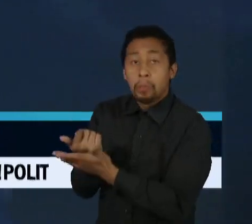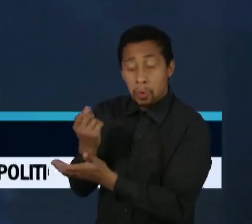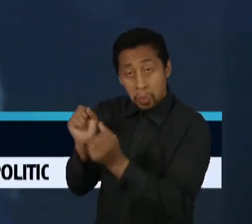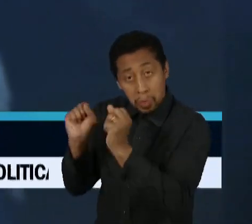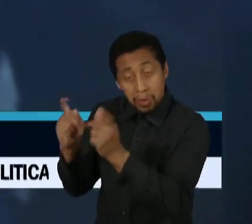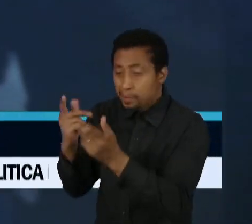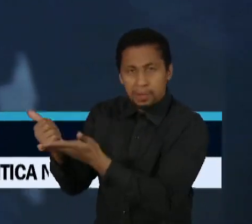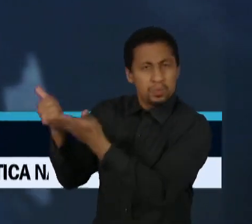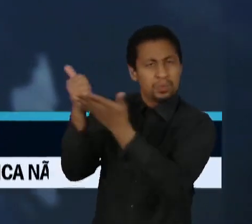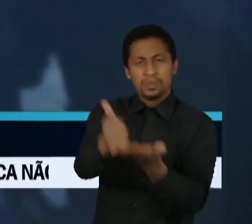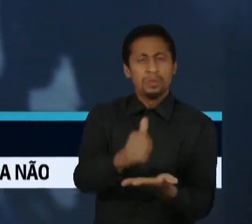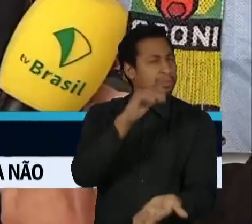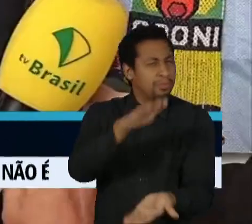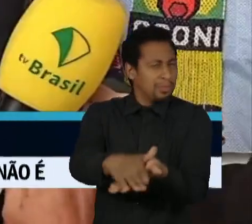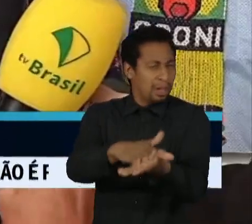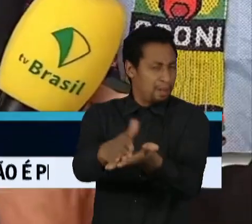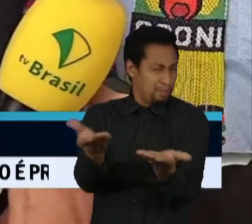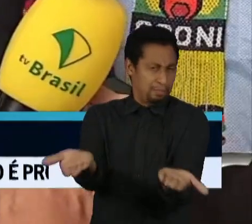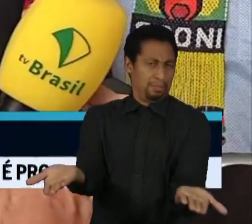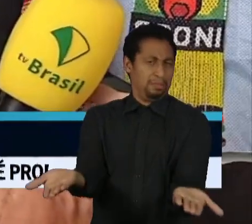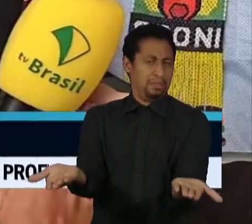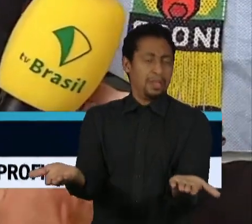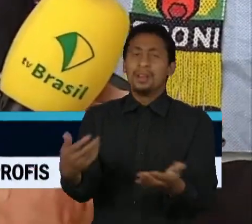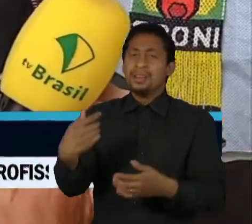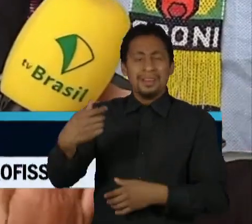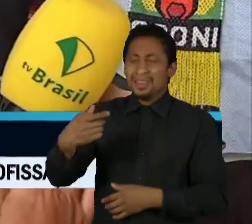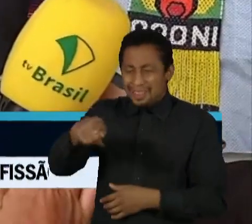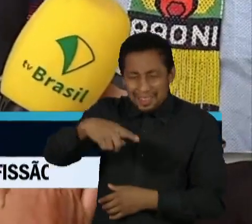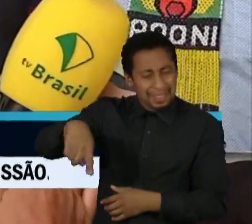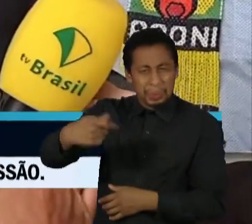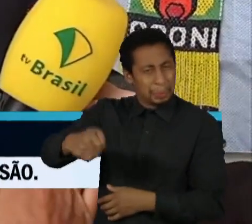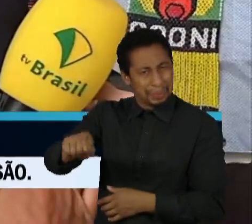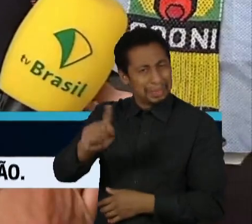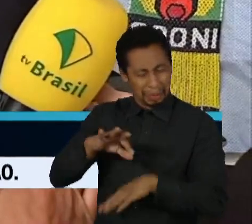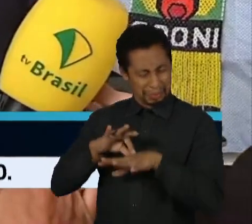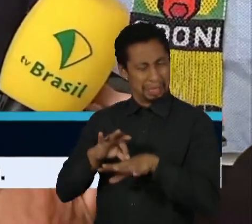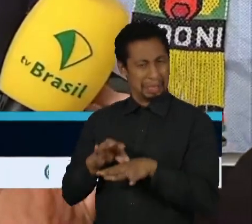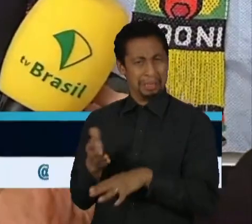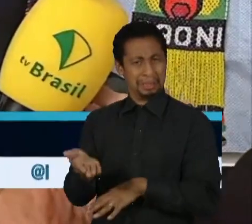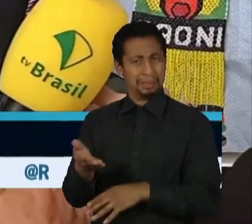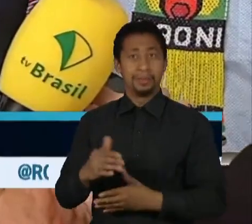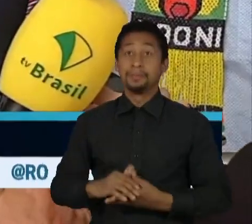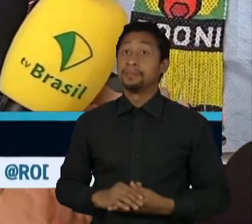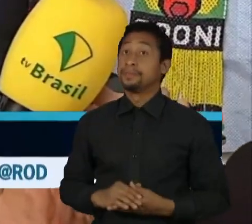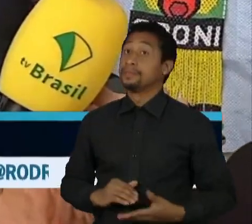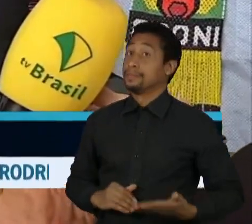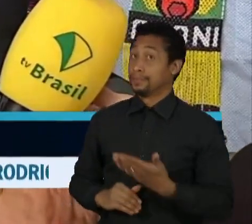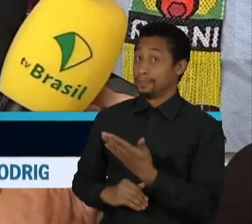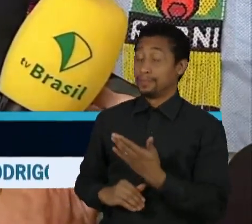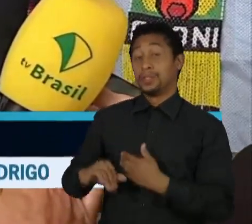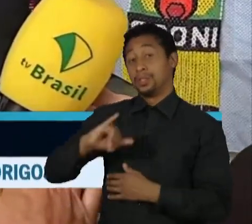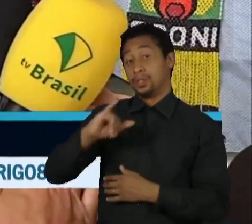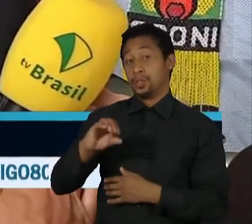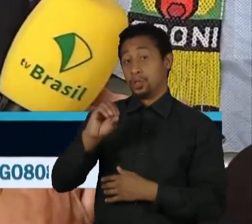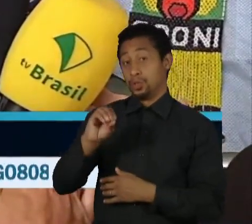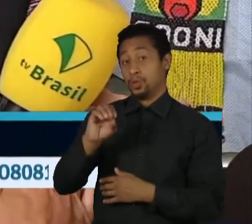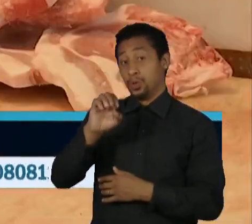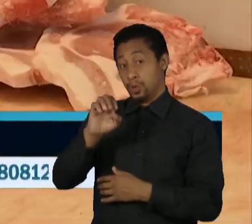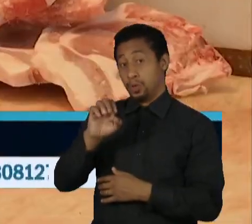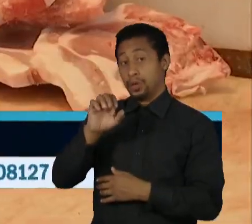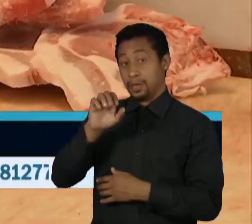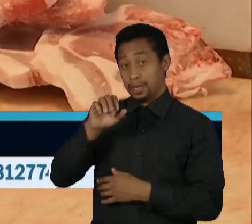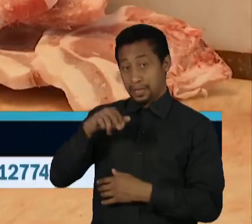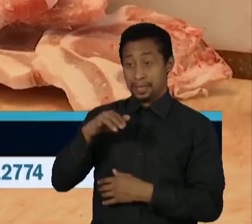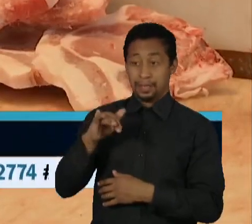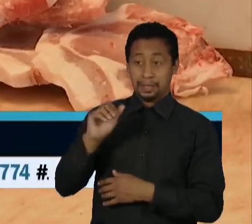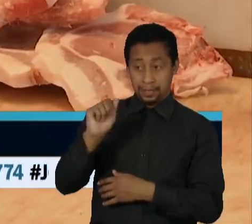doação durante a pandemia. A presidente da Fundação Nacional dos Povos Indígenas, Joênia Wapichana, mandou apurar